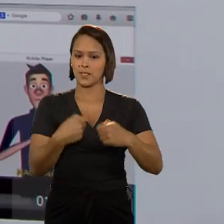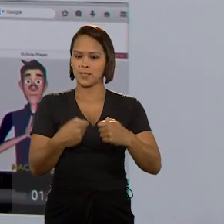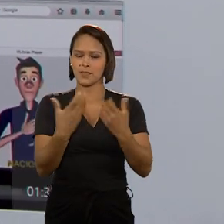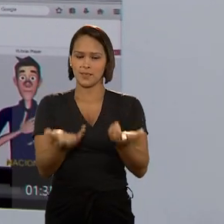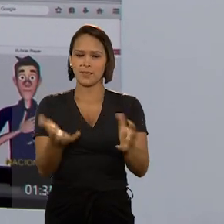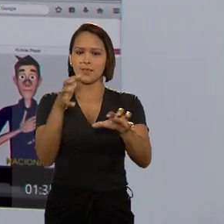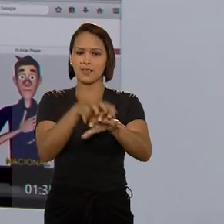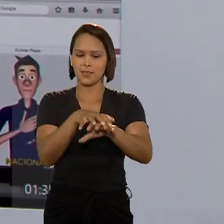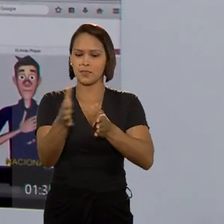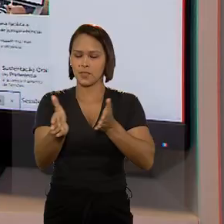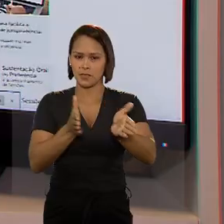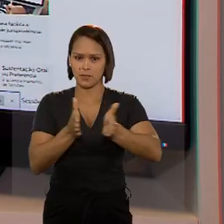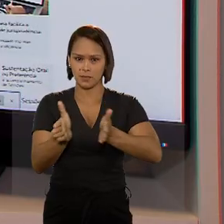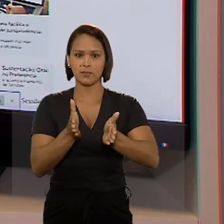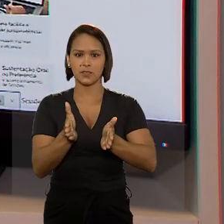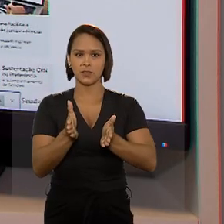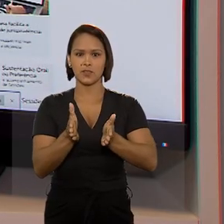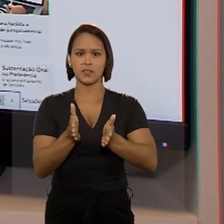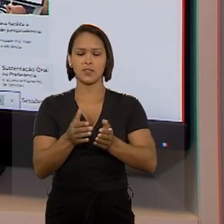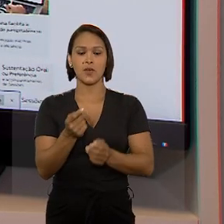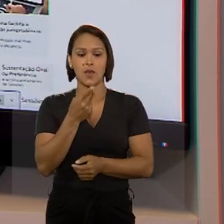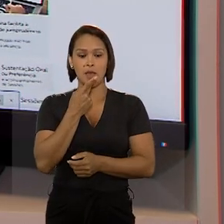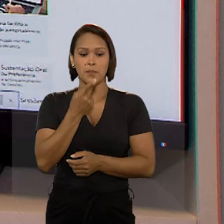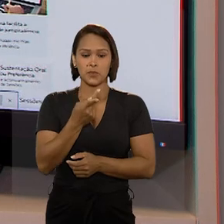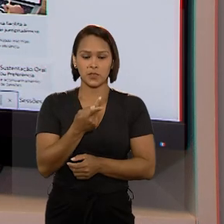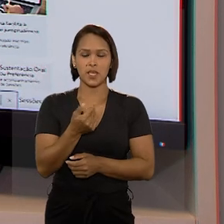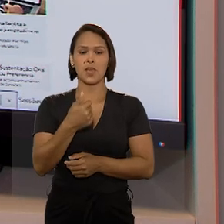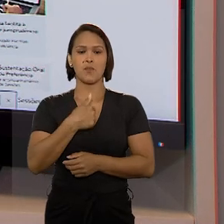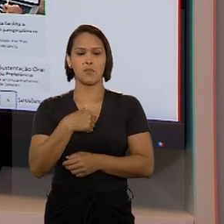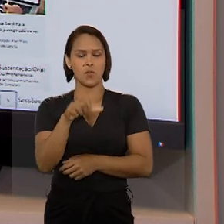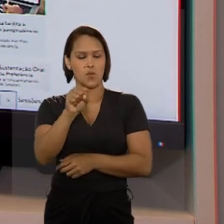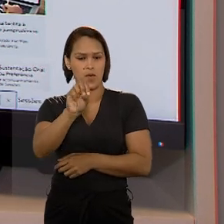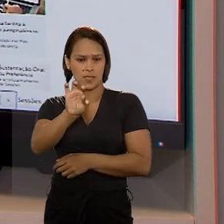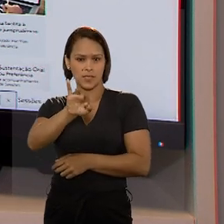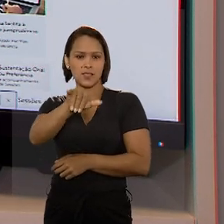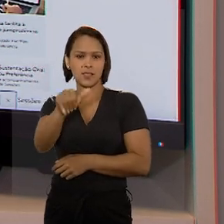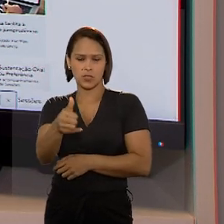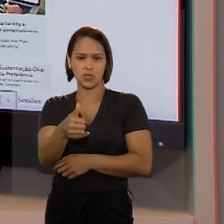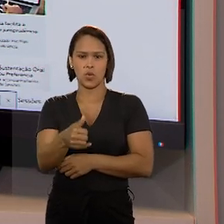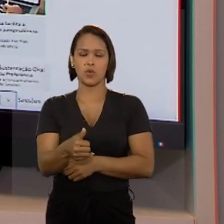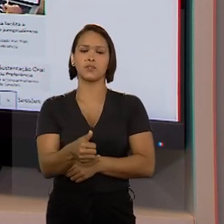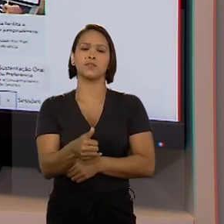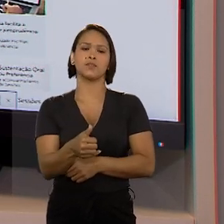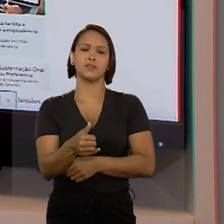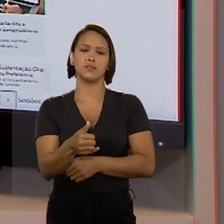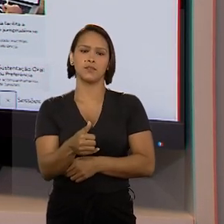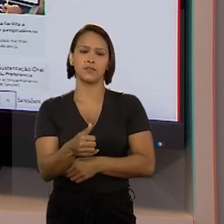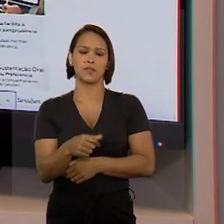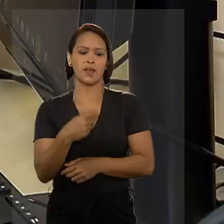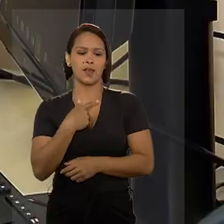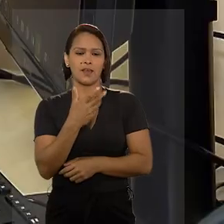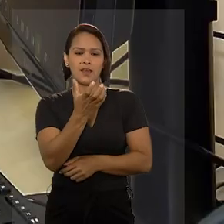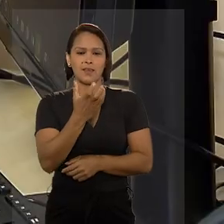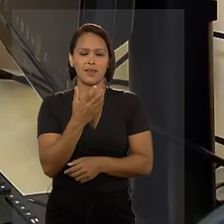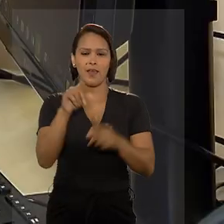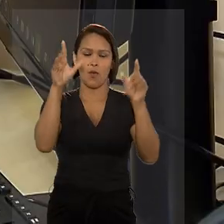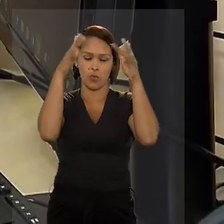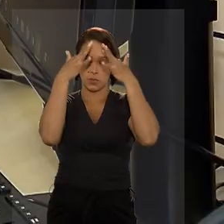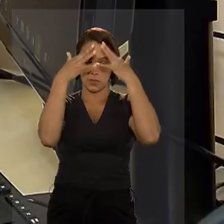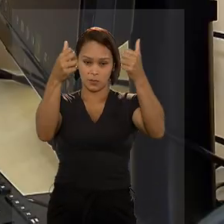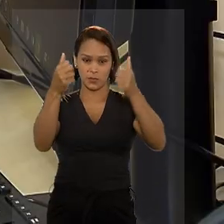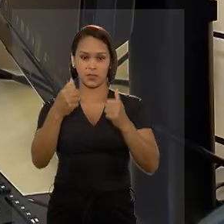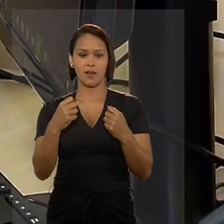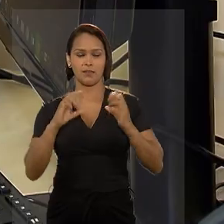sem acessibilidade e inclusão, motivo pelo qual o Superior Tribunal de Justiça, que é o